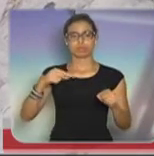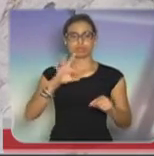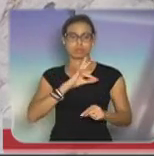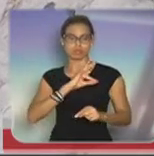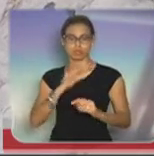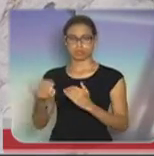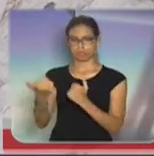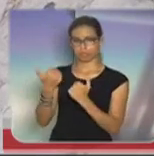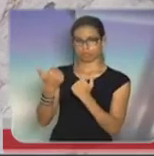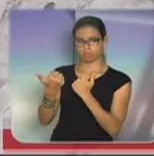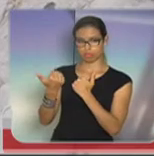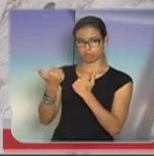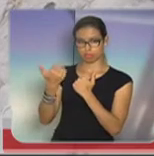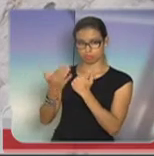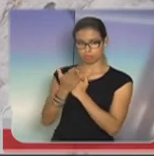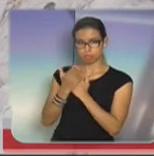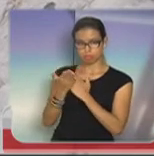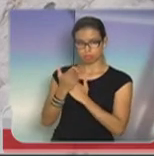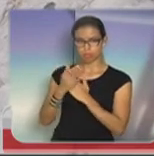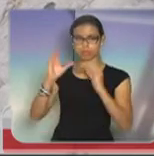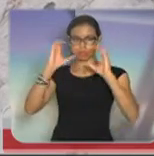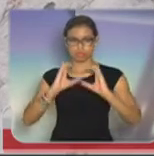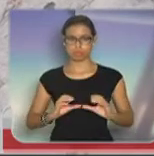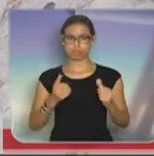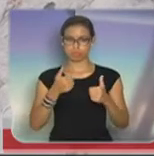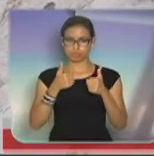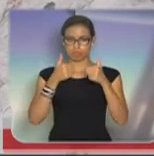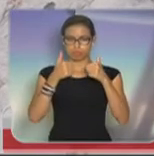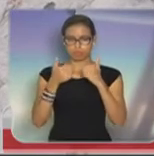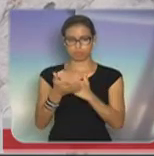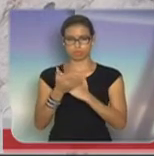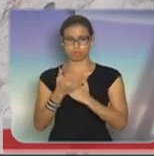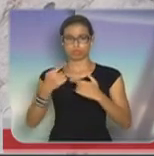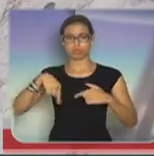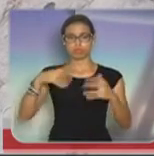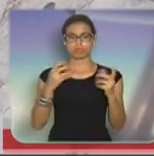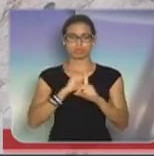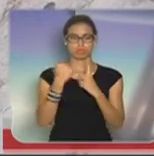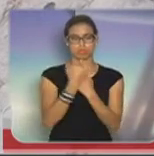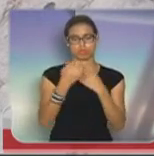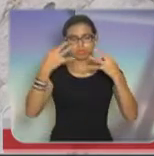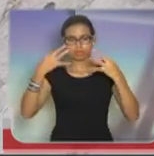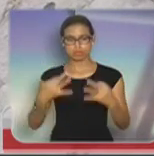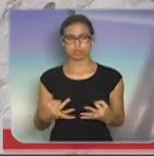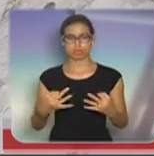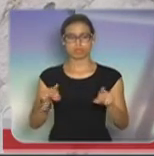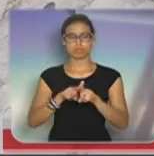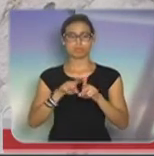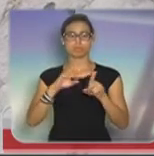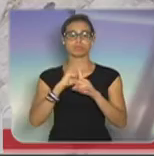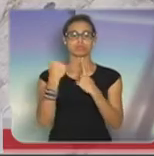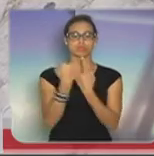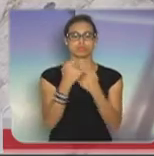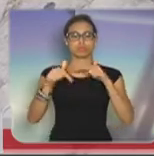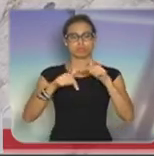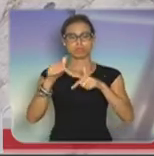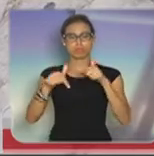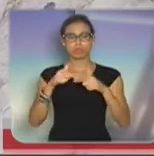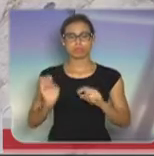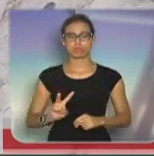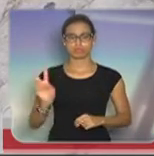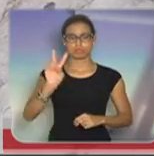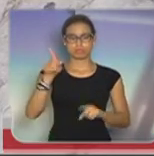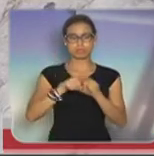apoio é ao cidadão de bem. Nós queremos uma sociedade mais justa, queremos uma sociedade onde o trabalhador seja valorizado